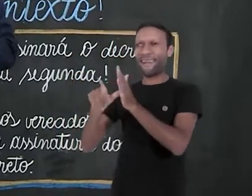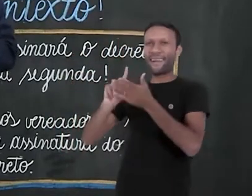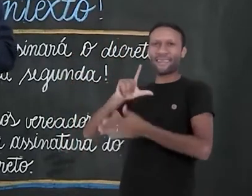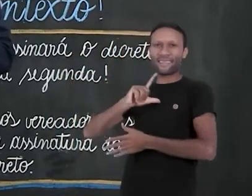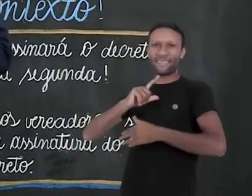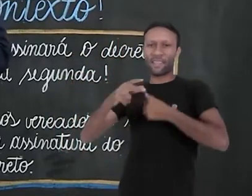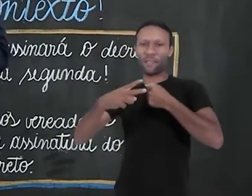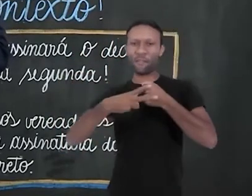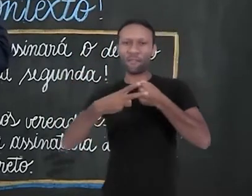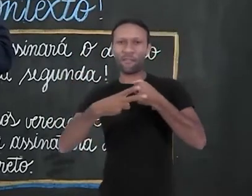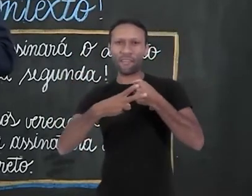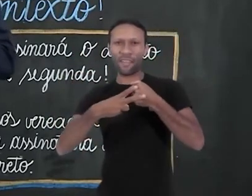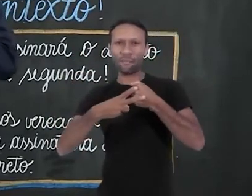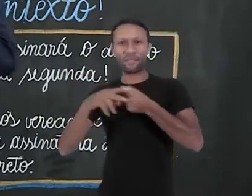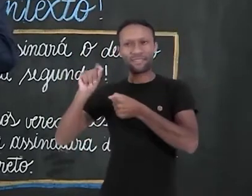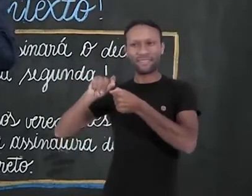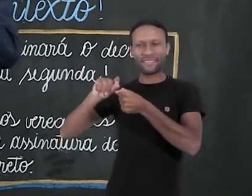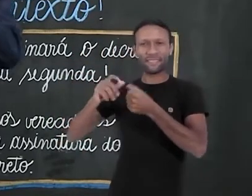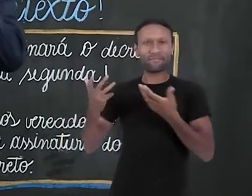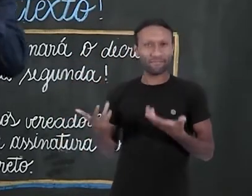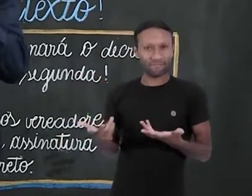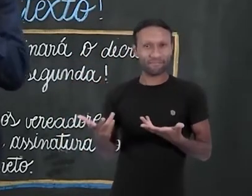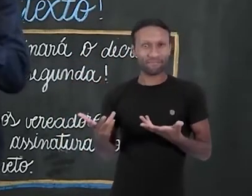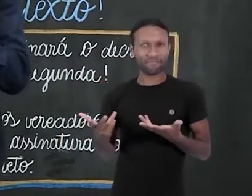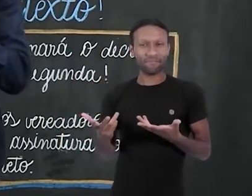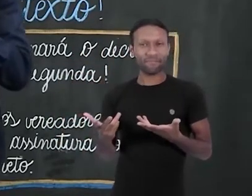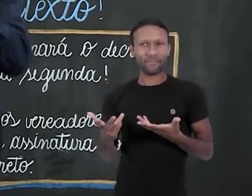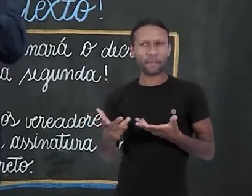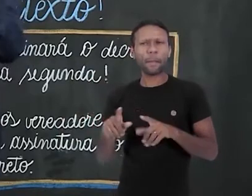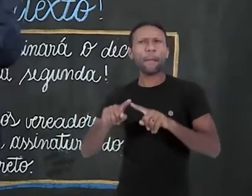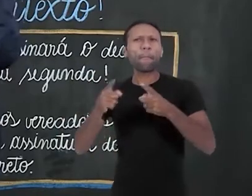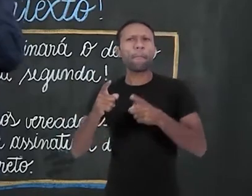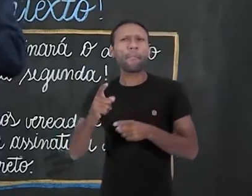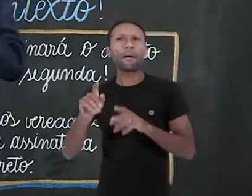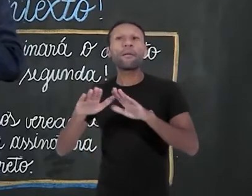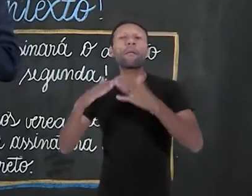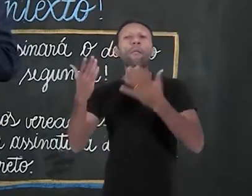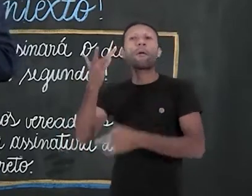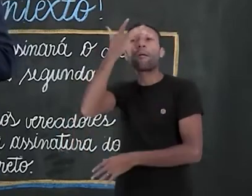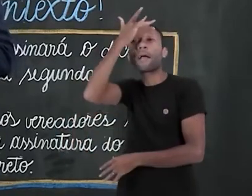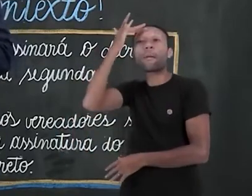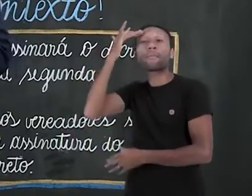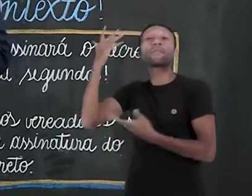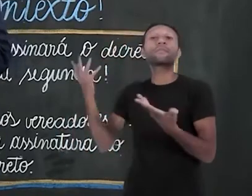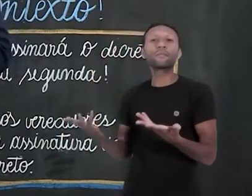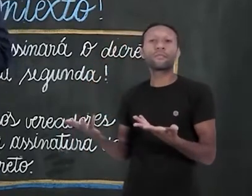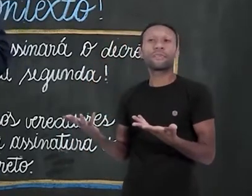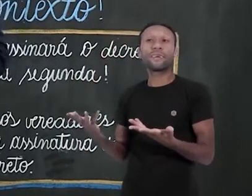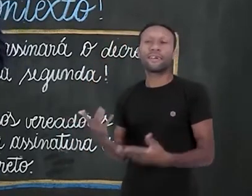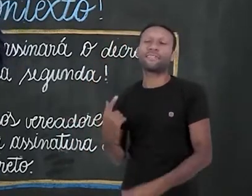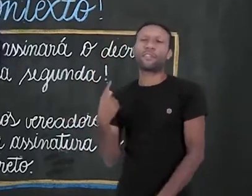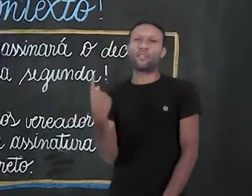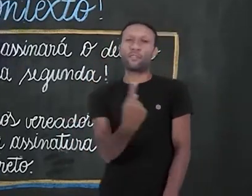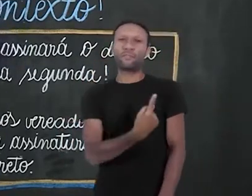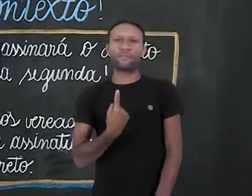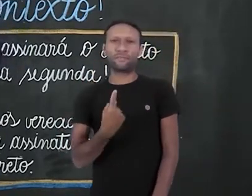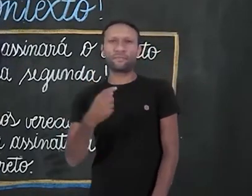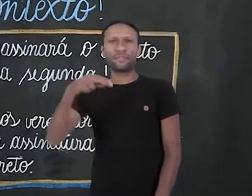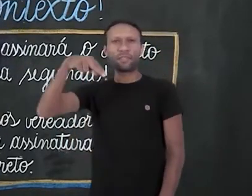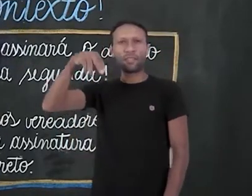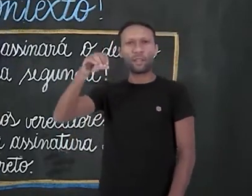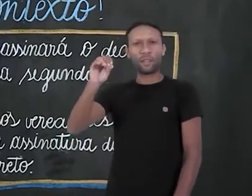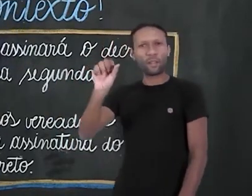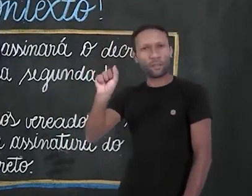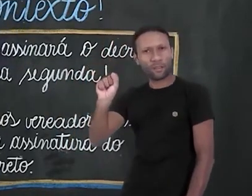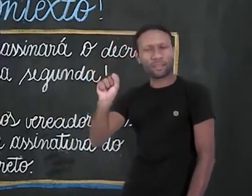terminação desse verbo indica para a gente qual é a pessoa do discurso. Nesse caso, nós. E é sempre